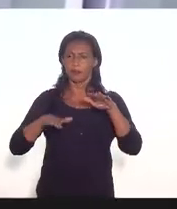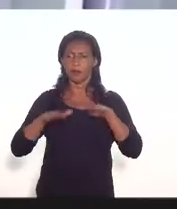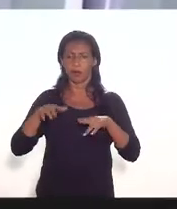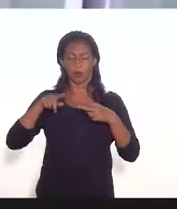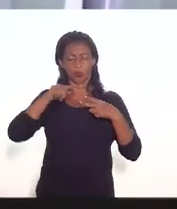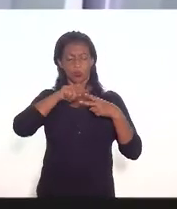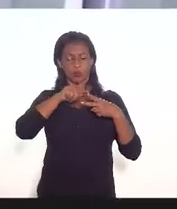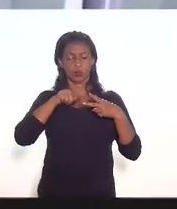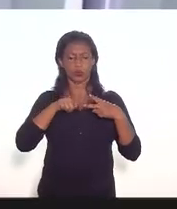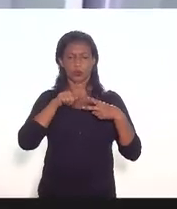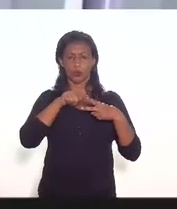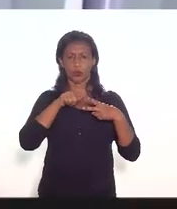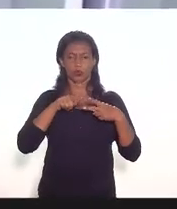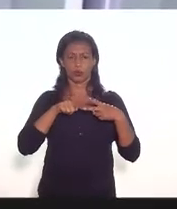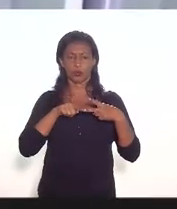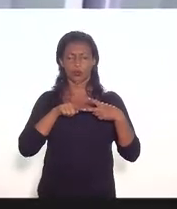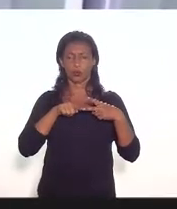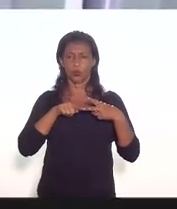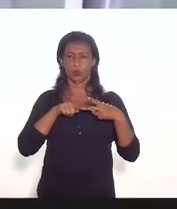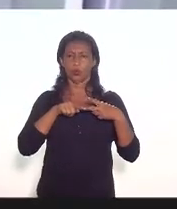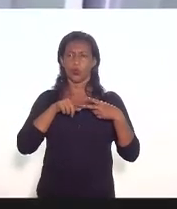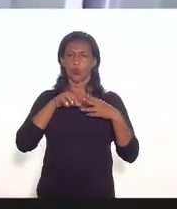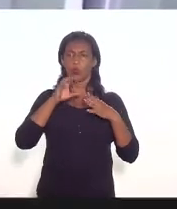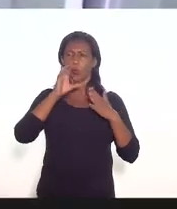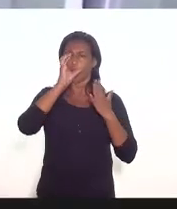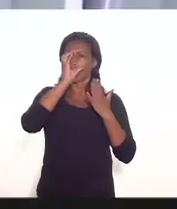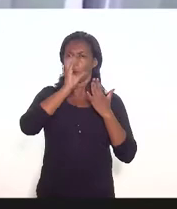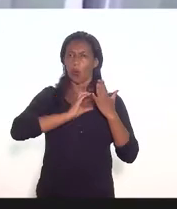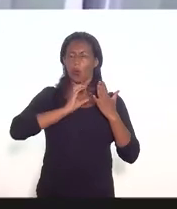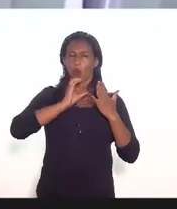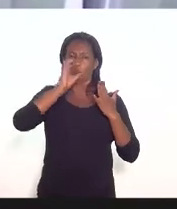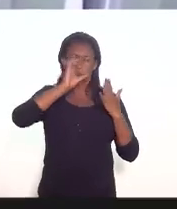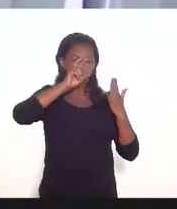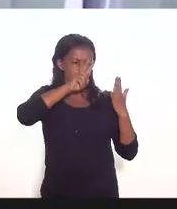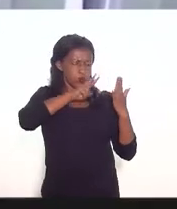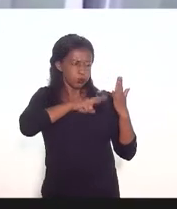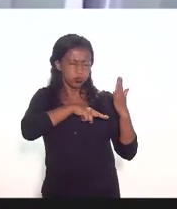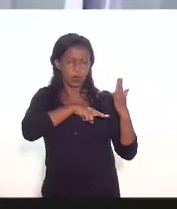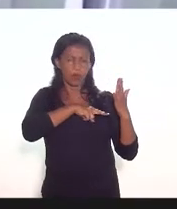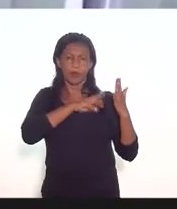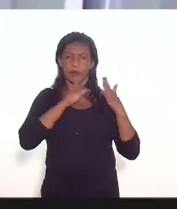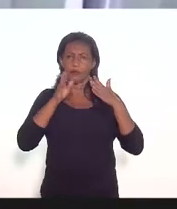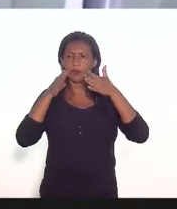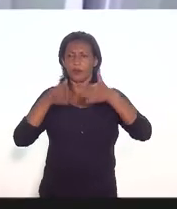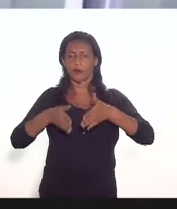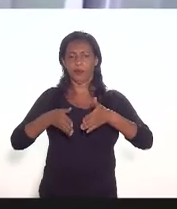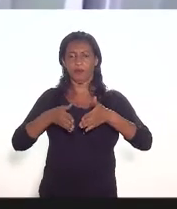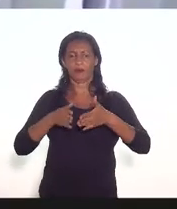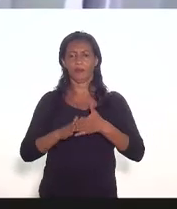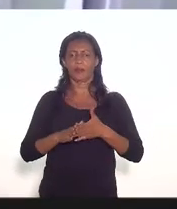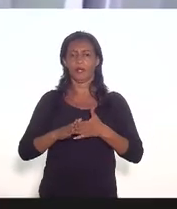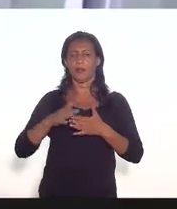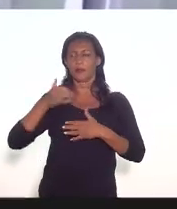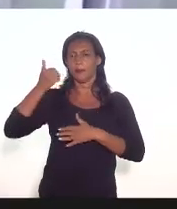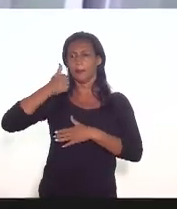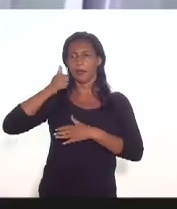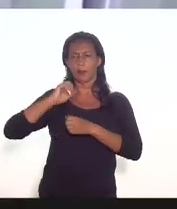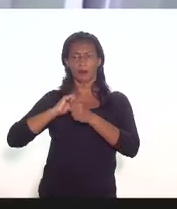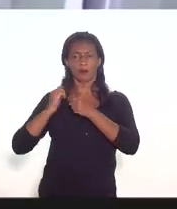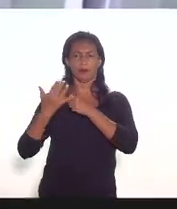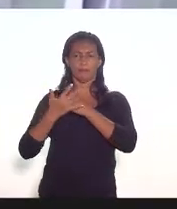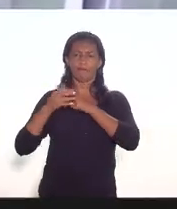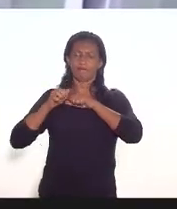elementos do contexto mais geral que afetam o setor em primeiro lugar naturalmente o contexto da pandemia